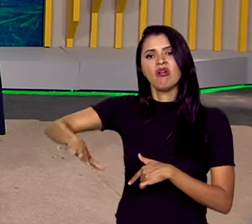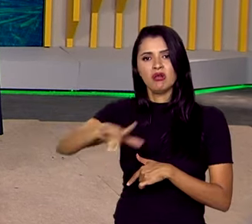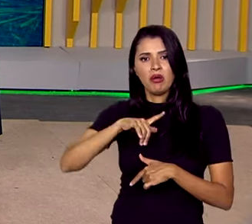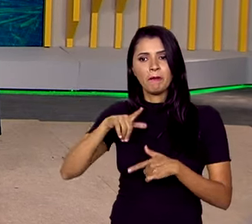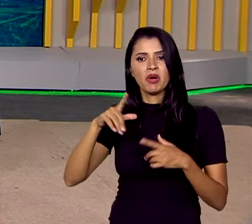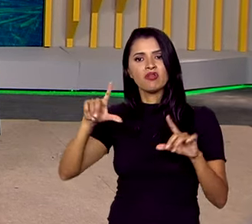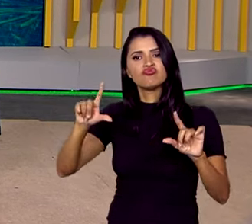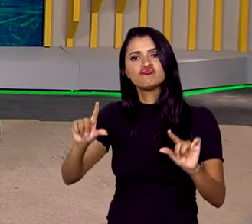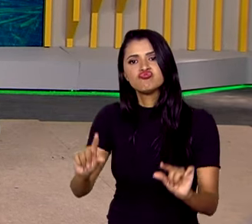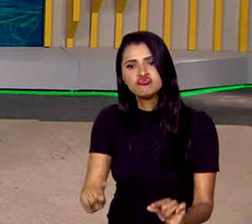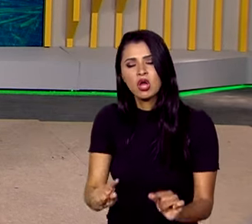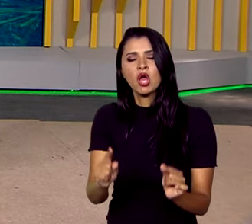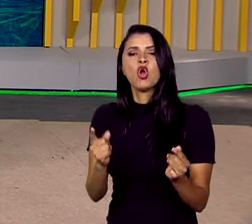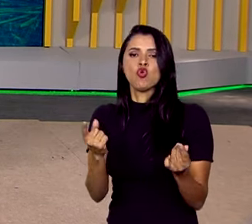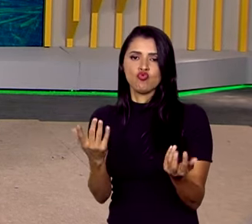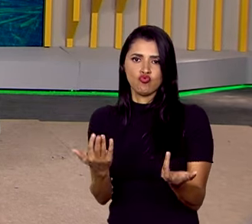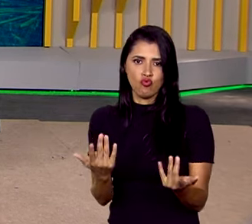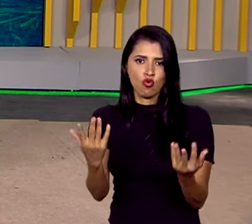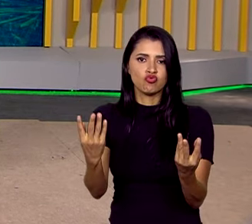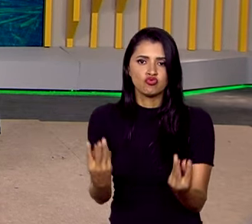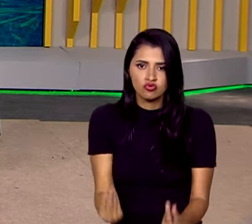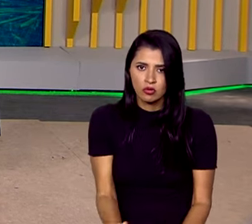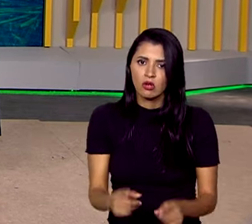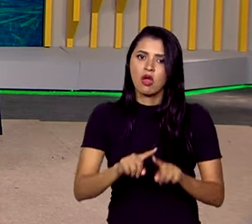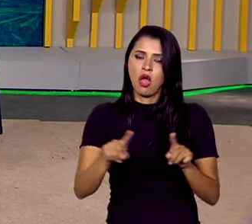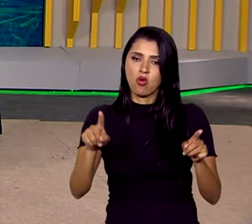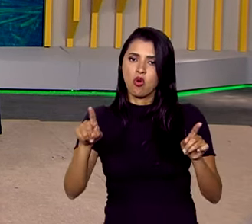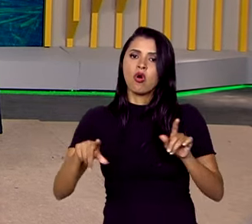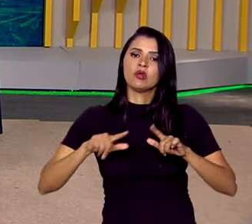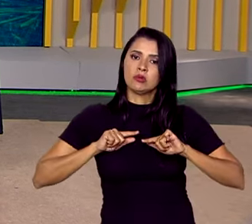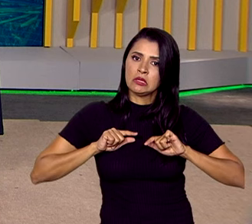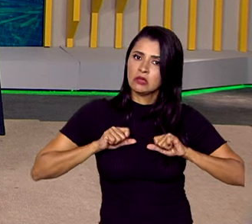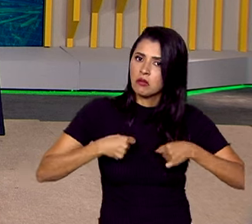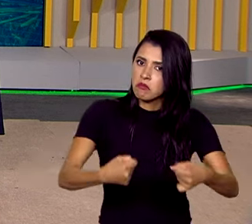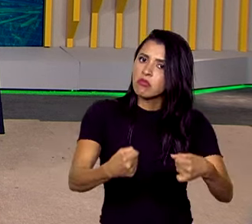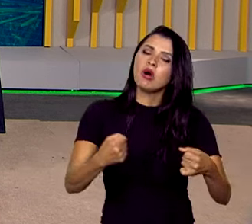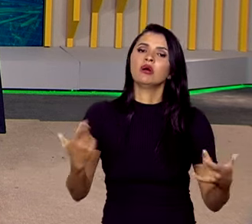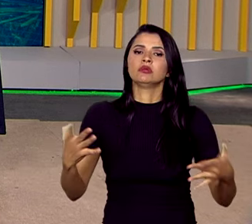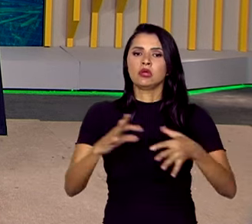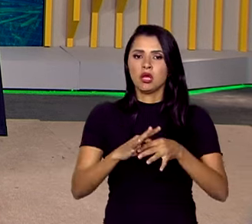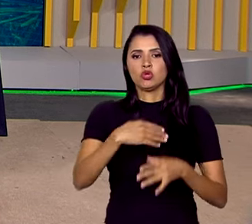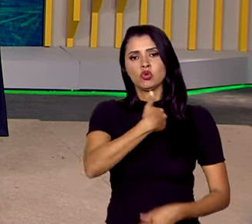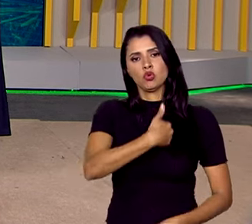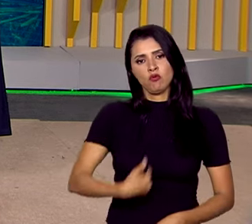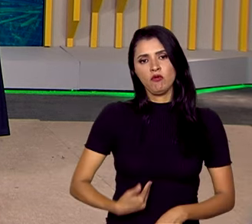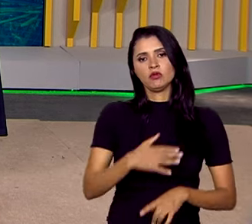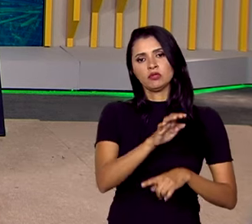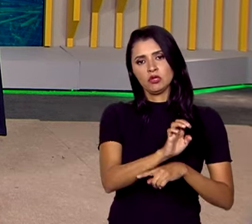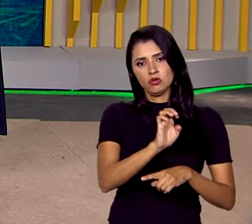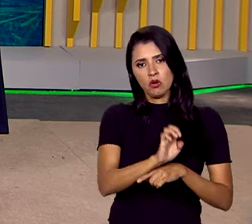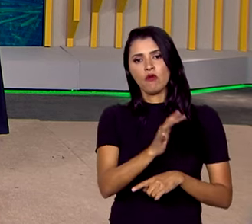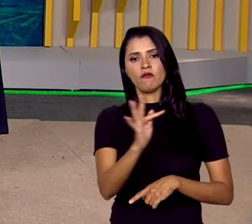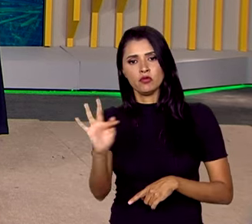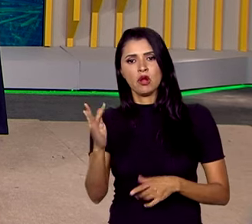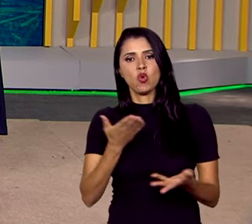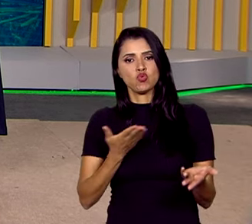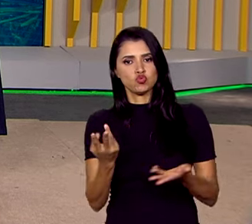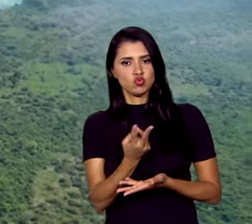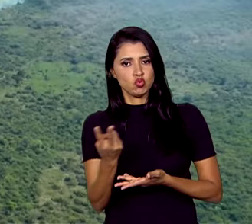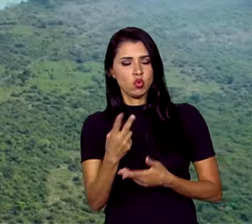fogo. Agora as ações vão ser intensificadas num trabalho integrado entre os governos estadual e federal.